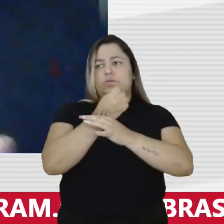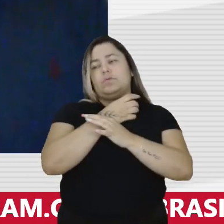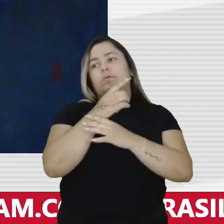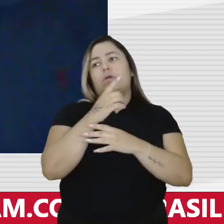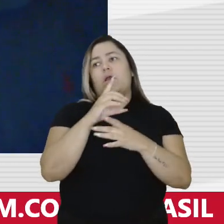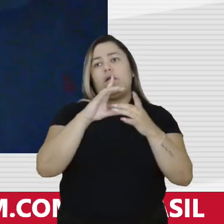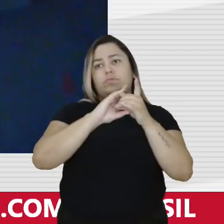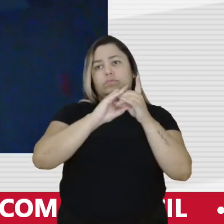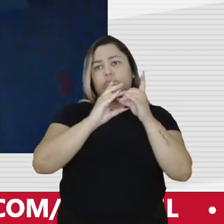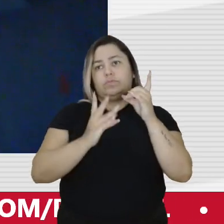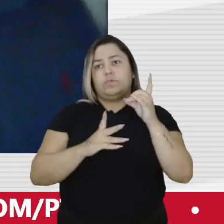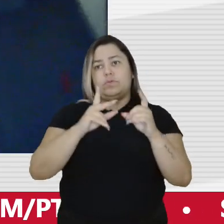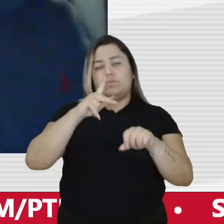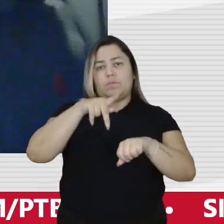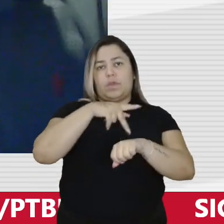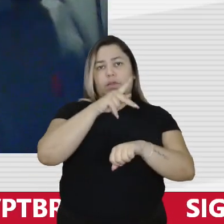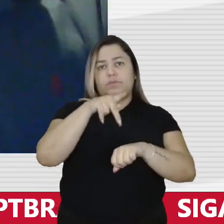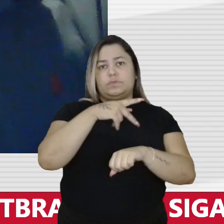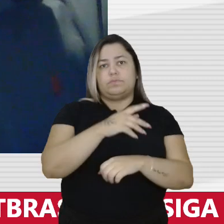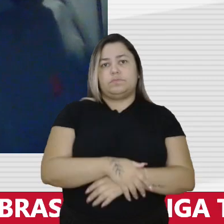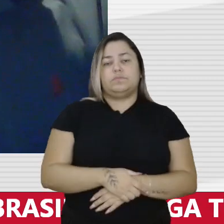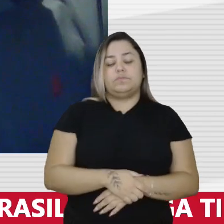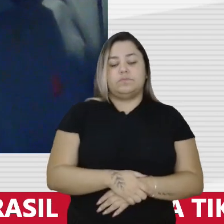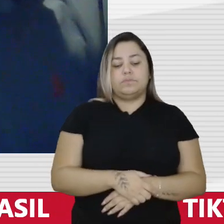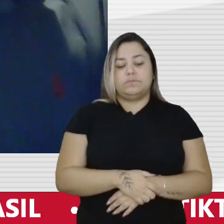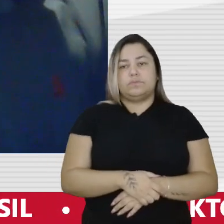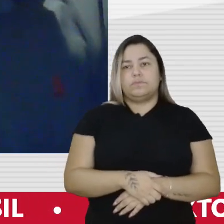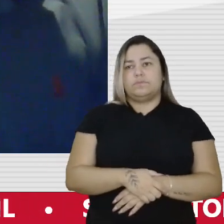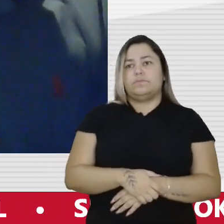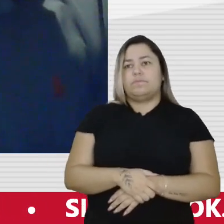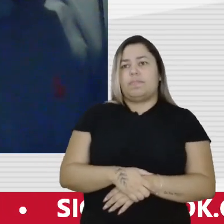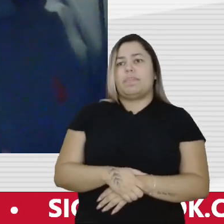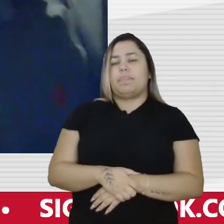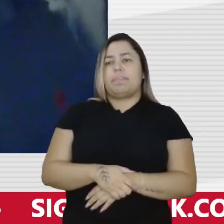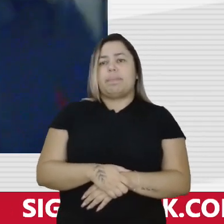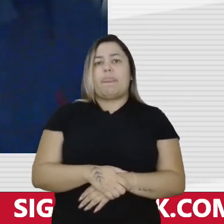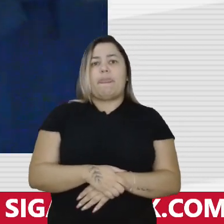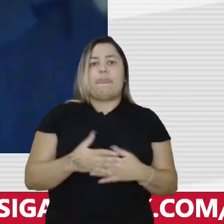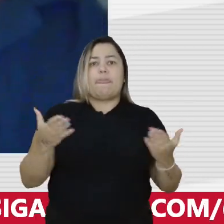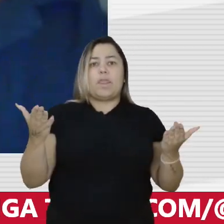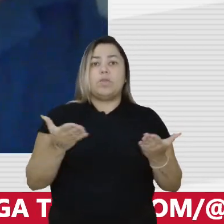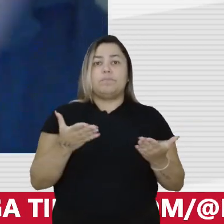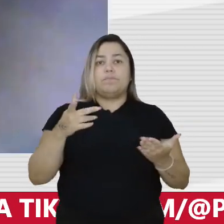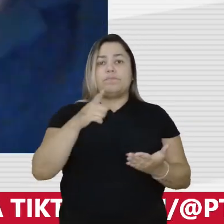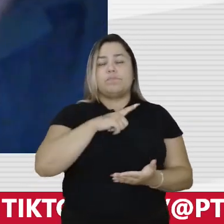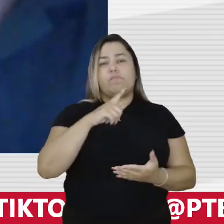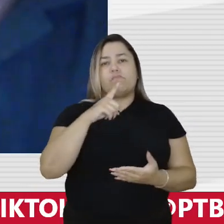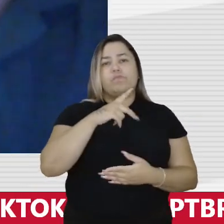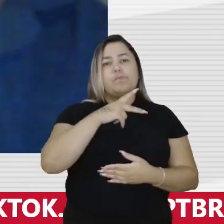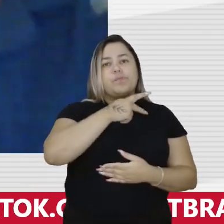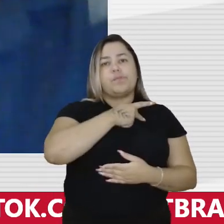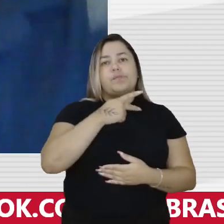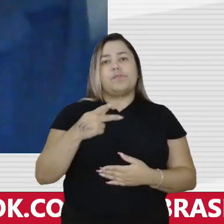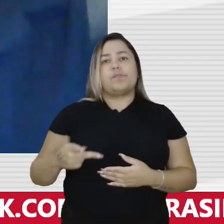assegurada nesse país nós temos hoje um presidente que